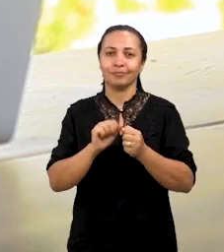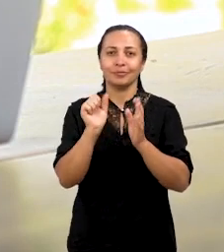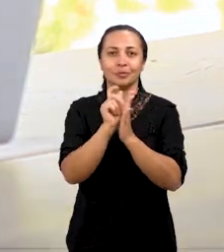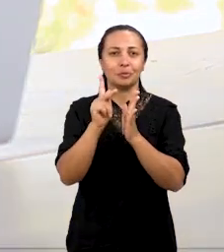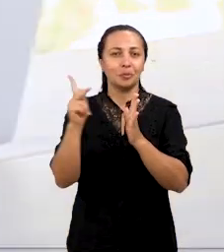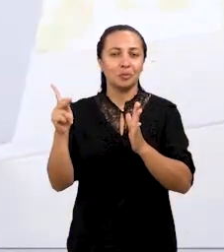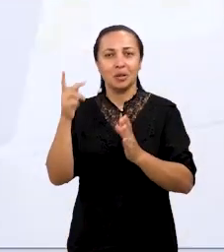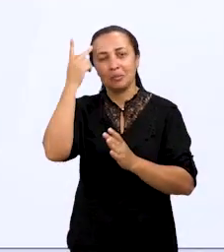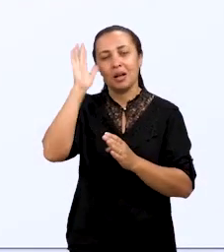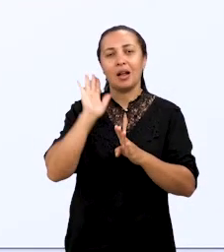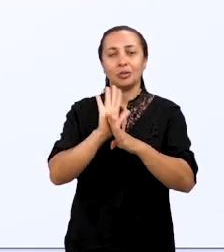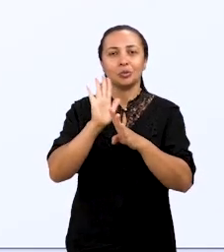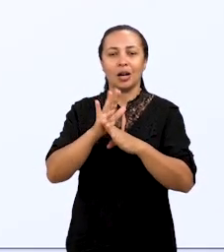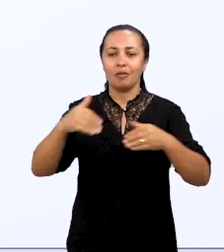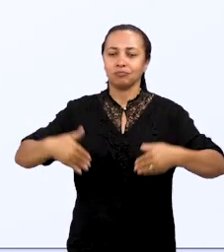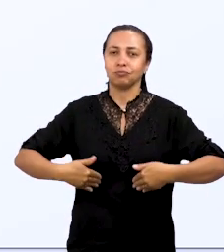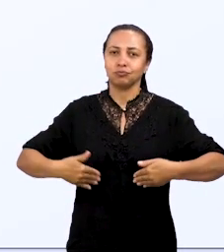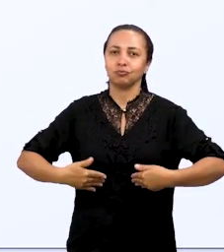combate à fome.